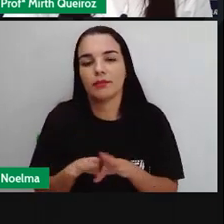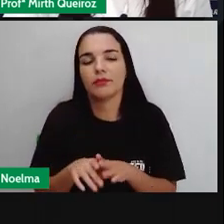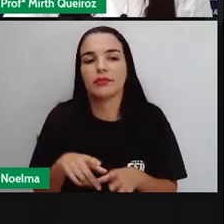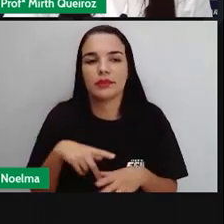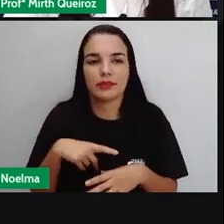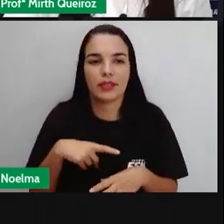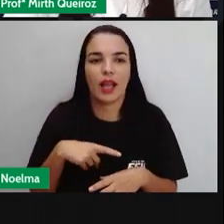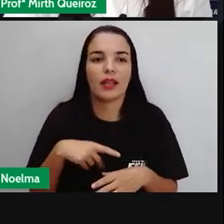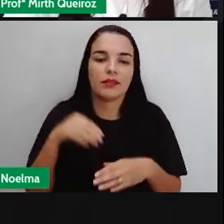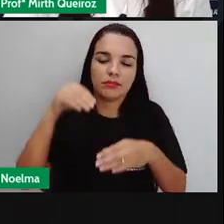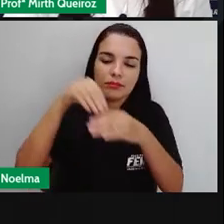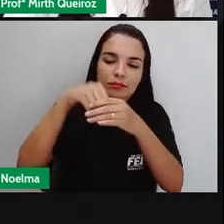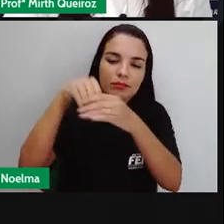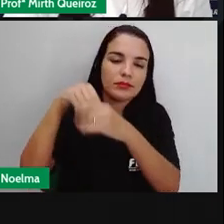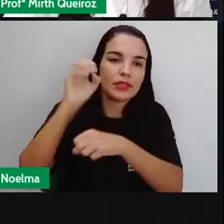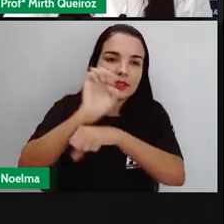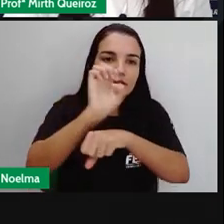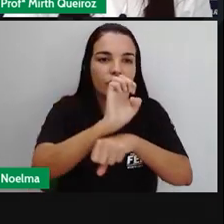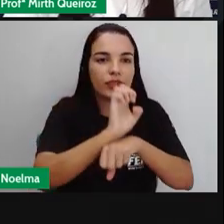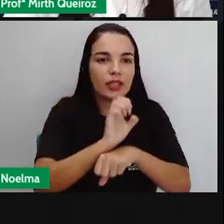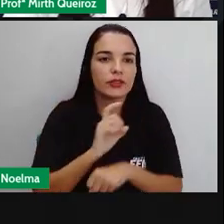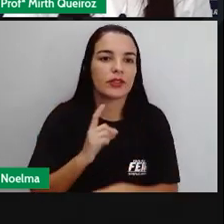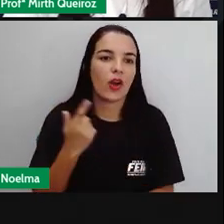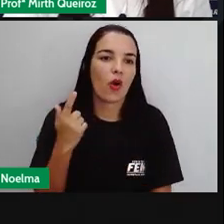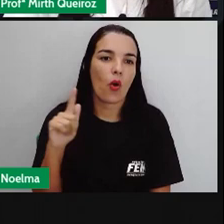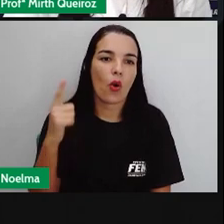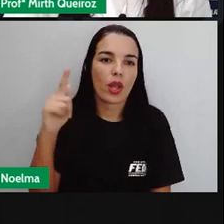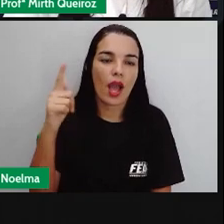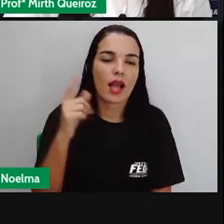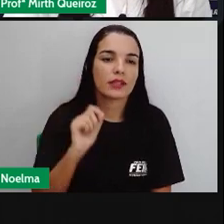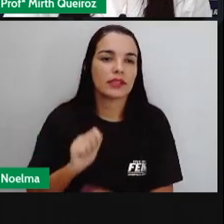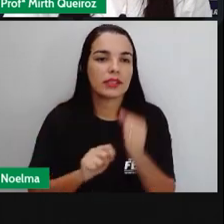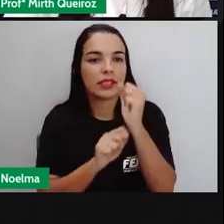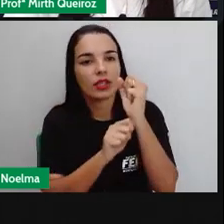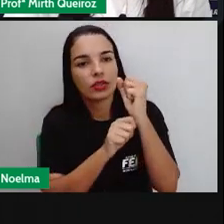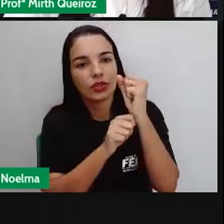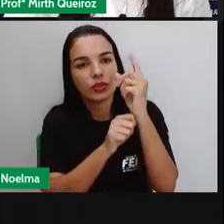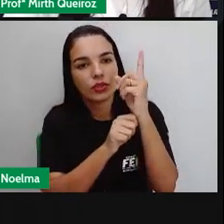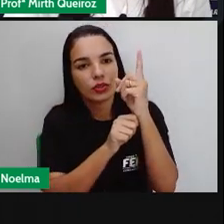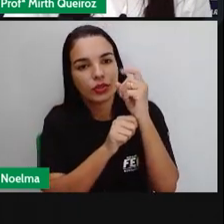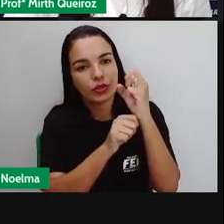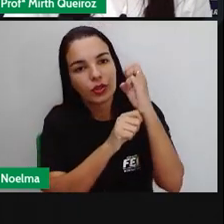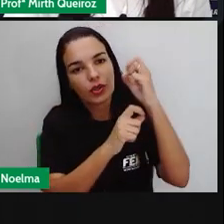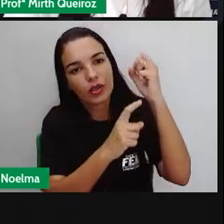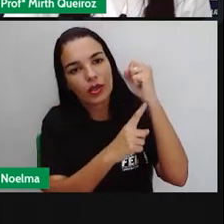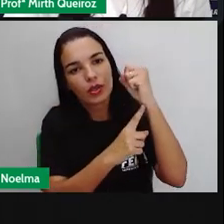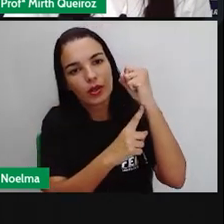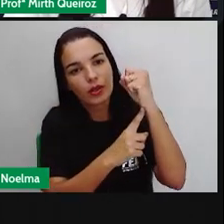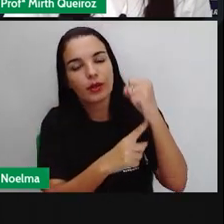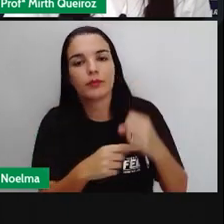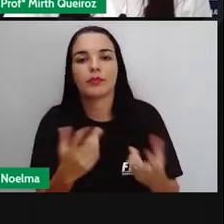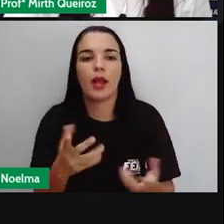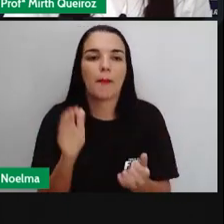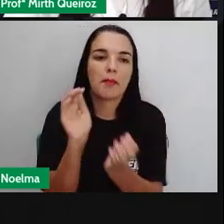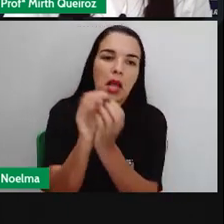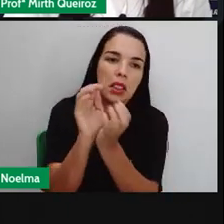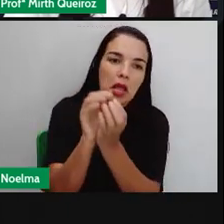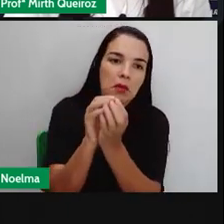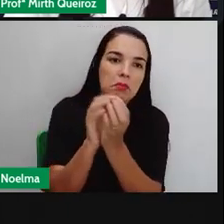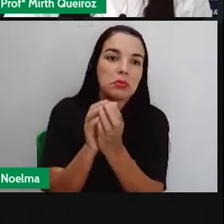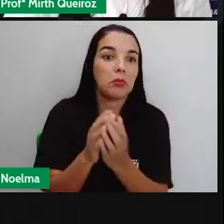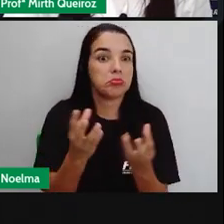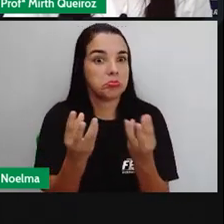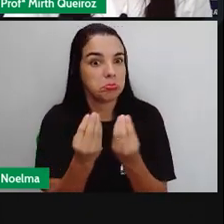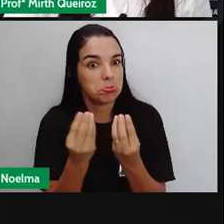Piauí, Goiás, Sergipe, Pernambuco, São Paulo, Paraná, Santa